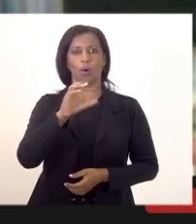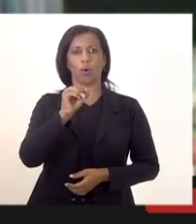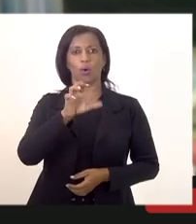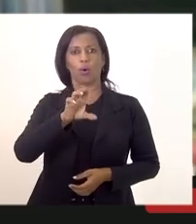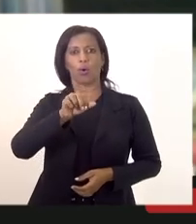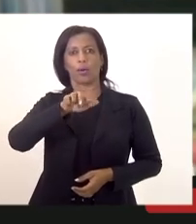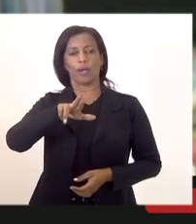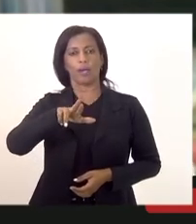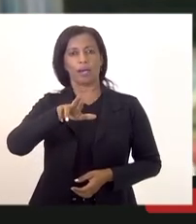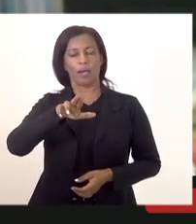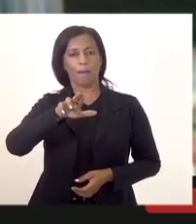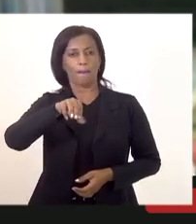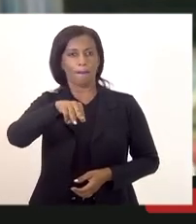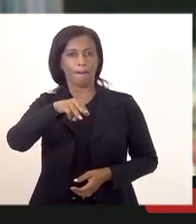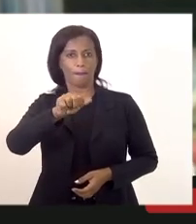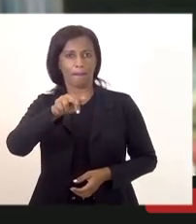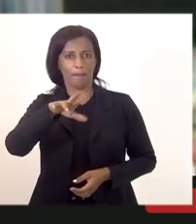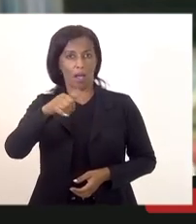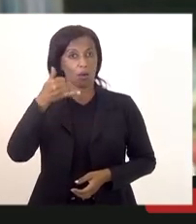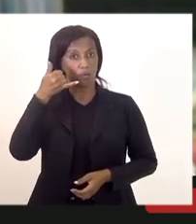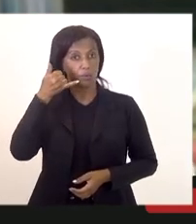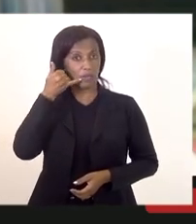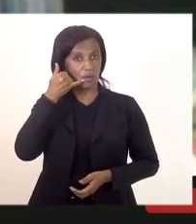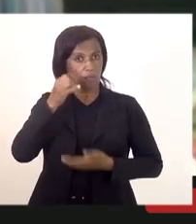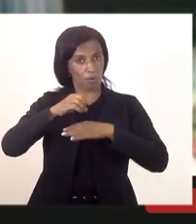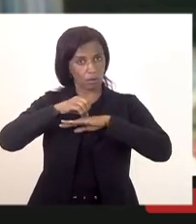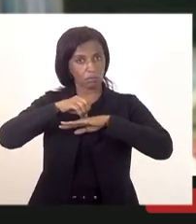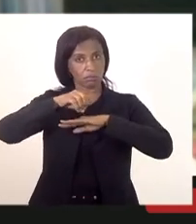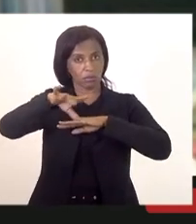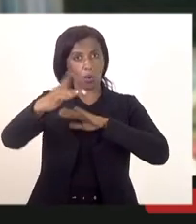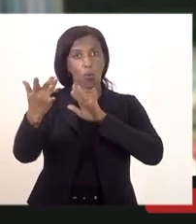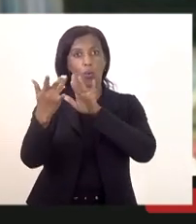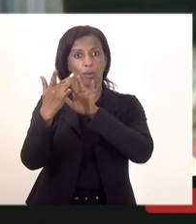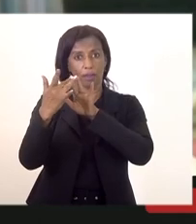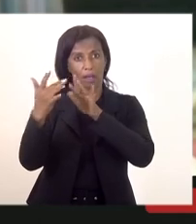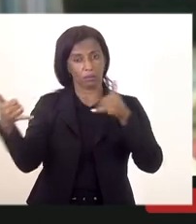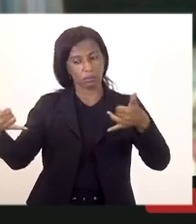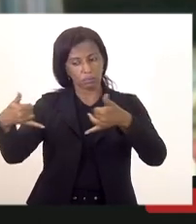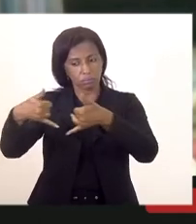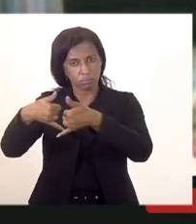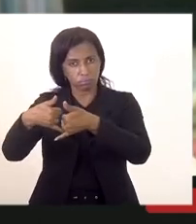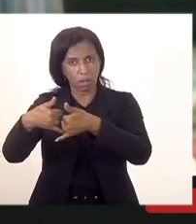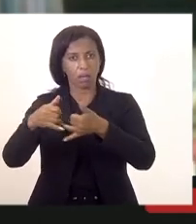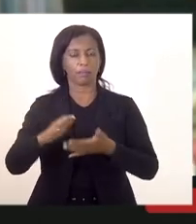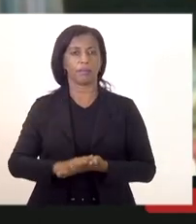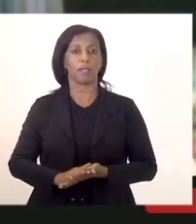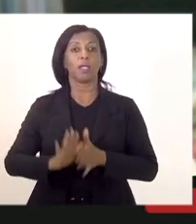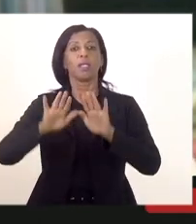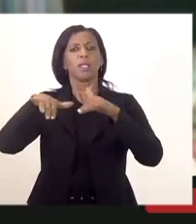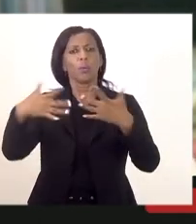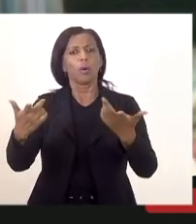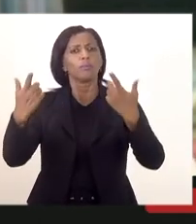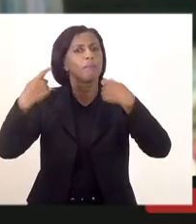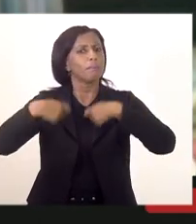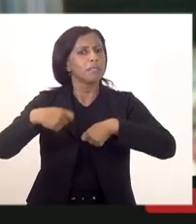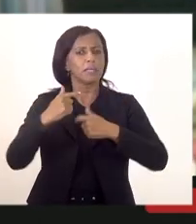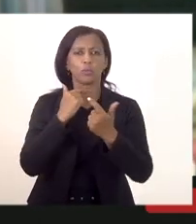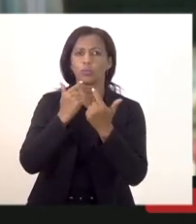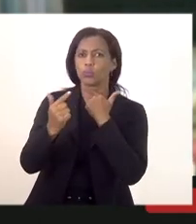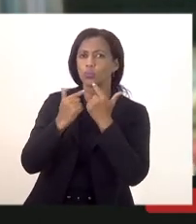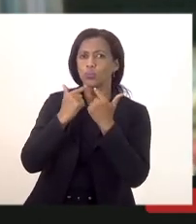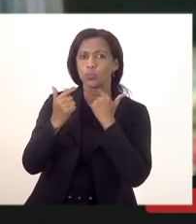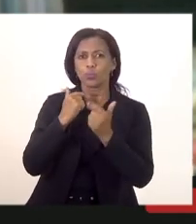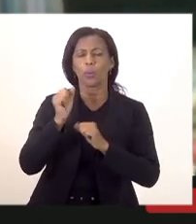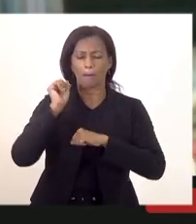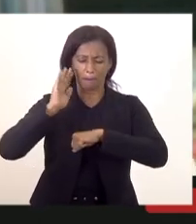vou passar o telefone posteriormente para o senhor o contato dele e quando houver necessidade de alguma dúvida o senhor